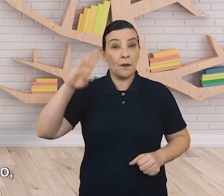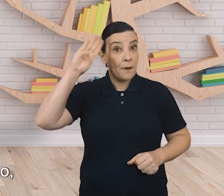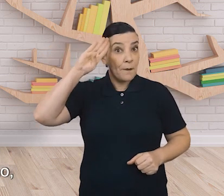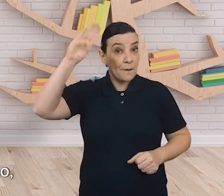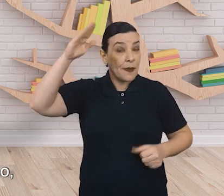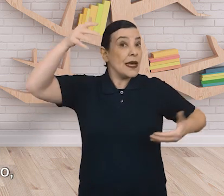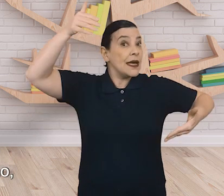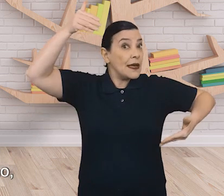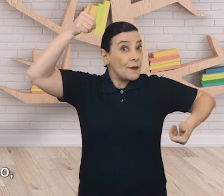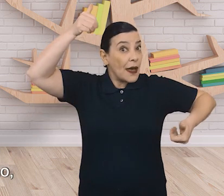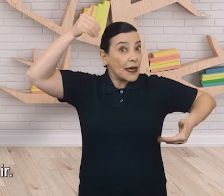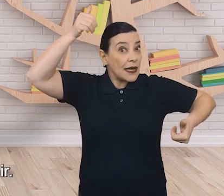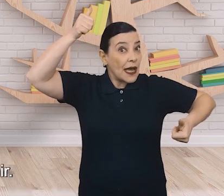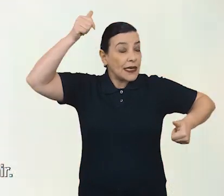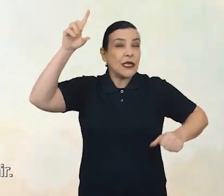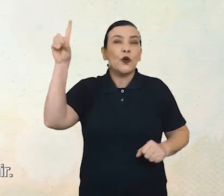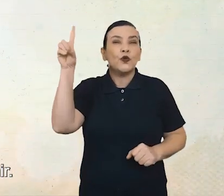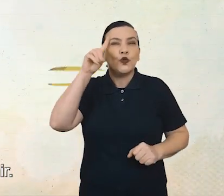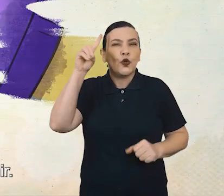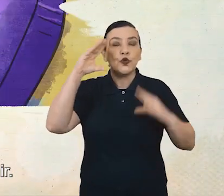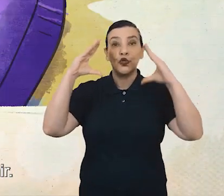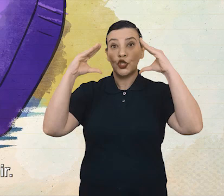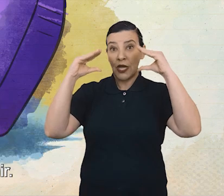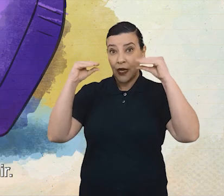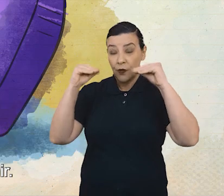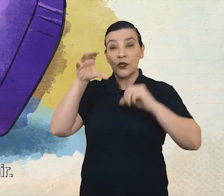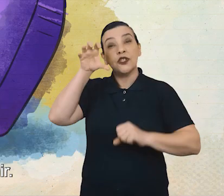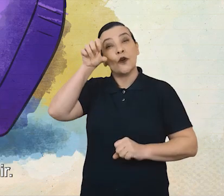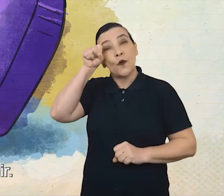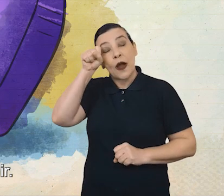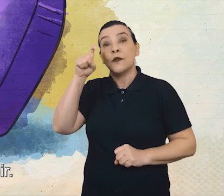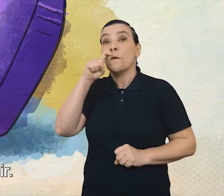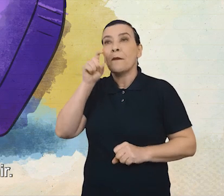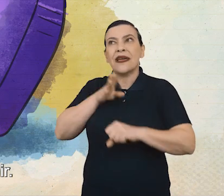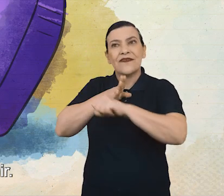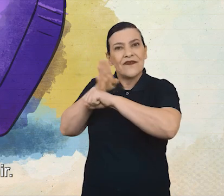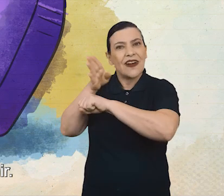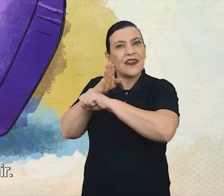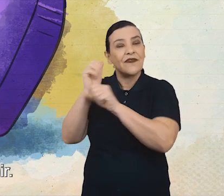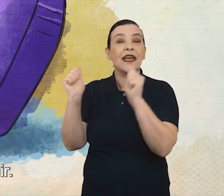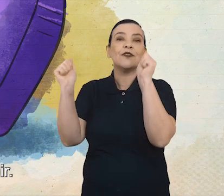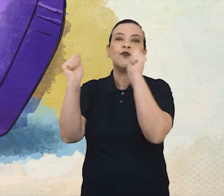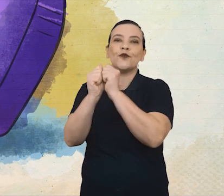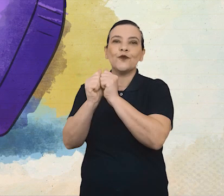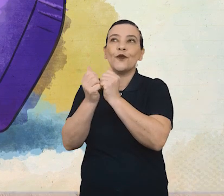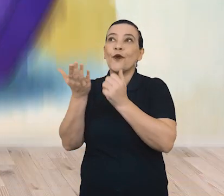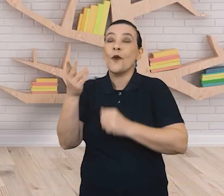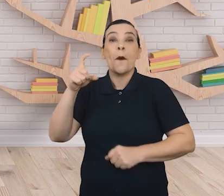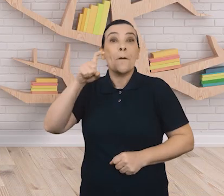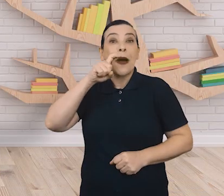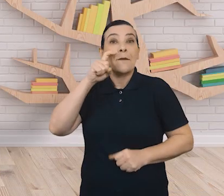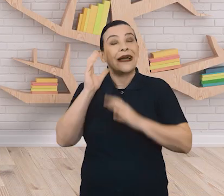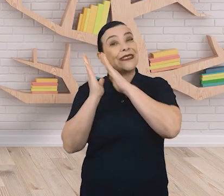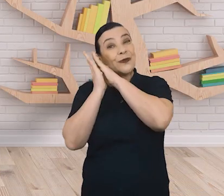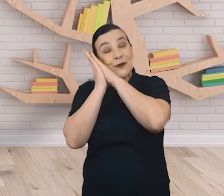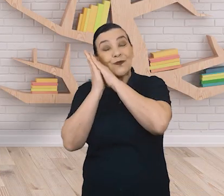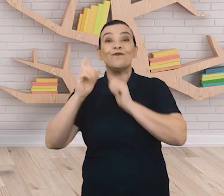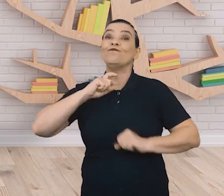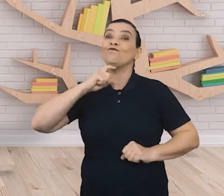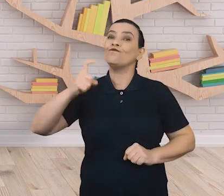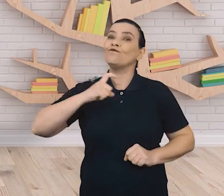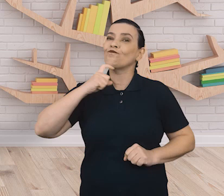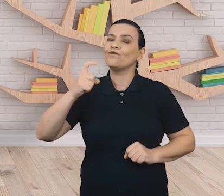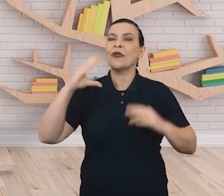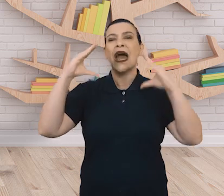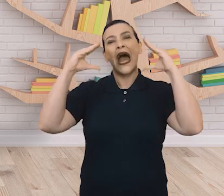principal Macaquinho, que toda noite aparece no quarto do pai e não o deixa dormir. A cada noite, Macaquinho